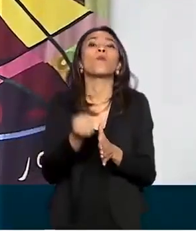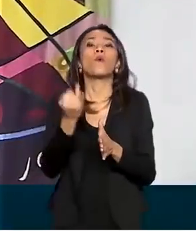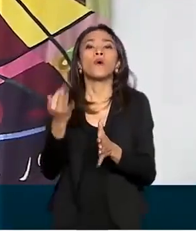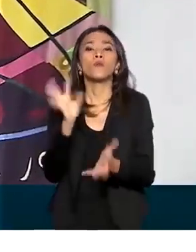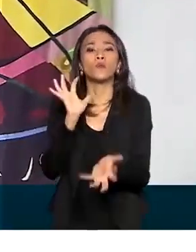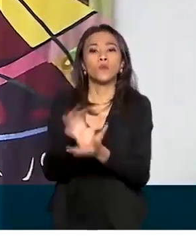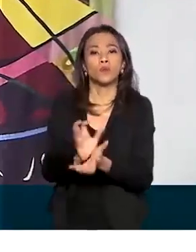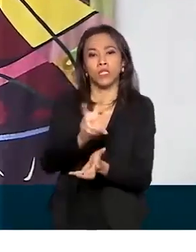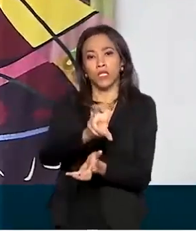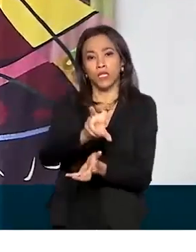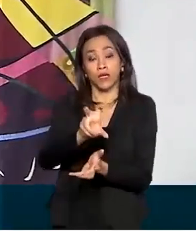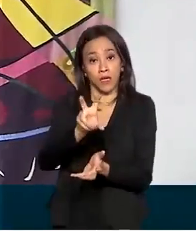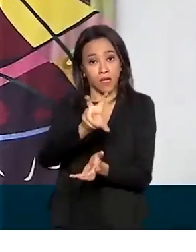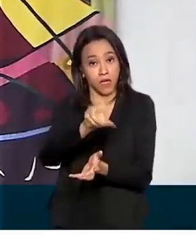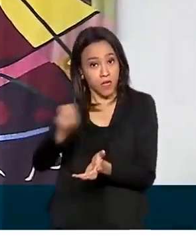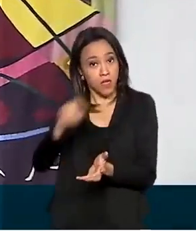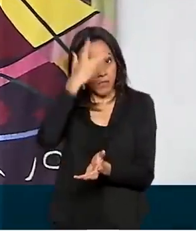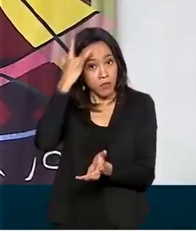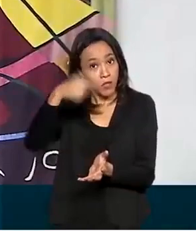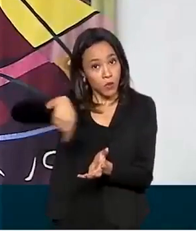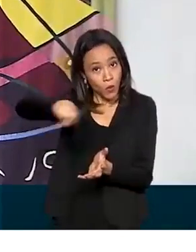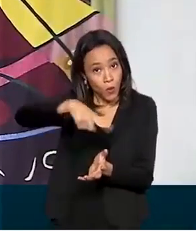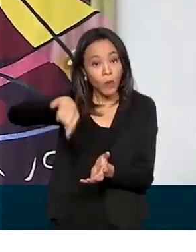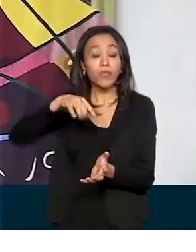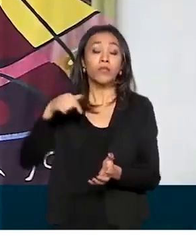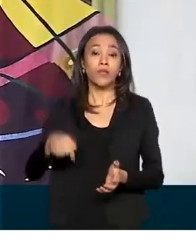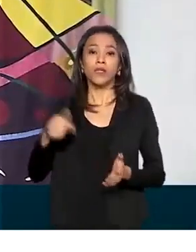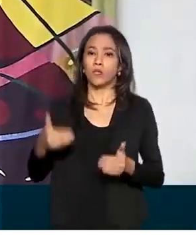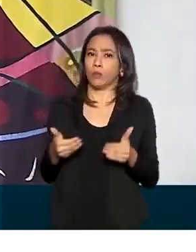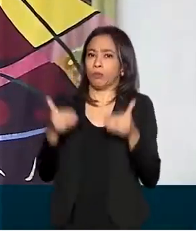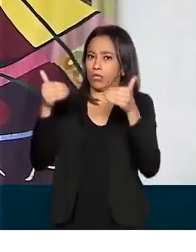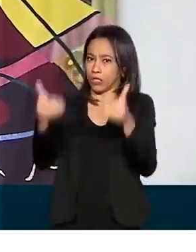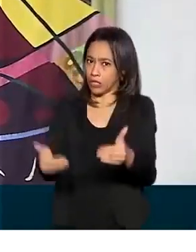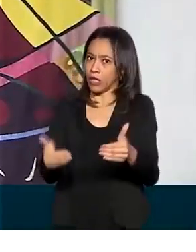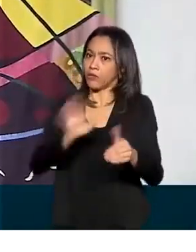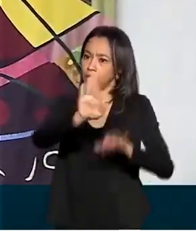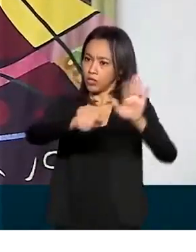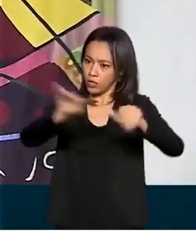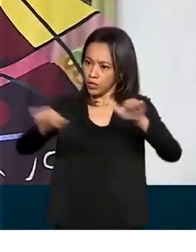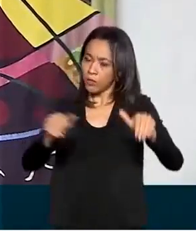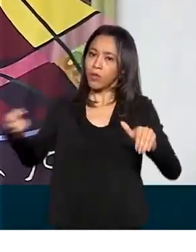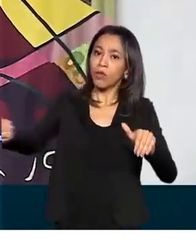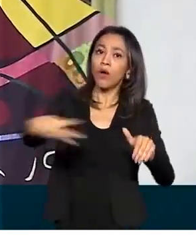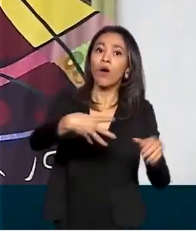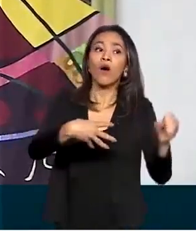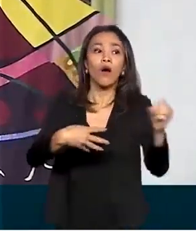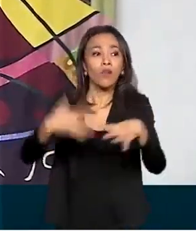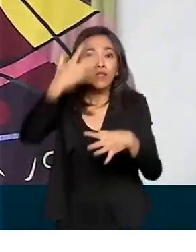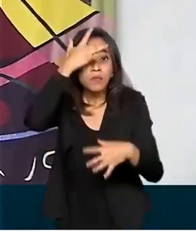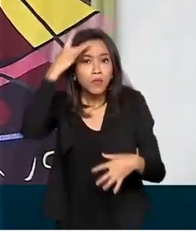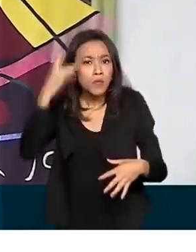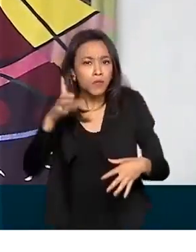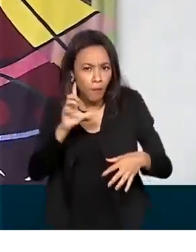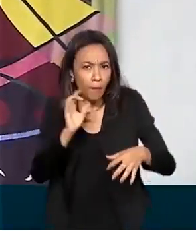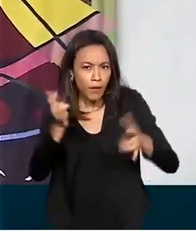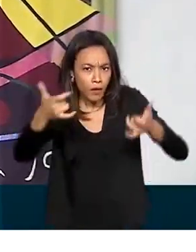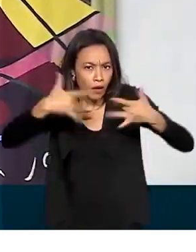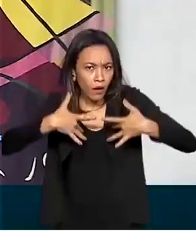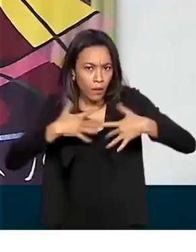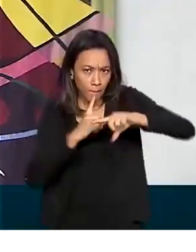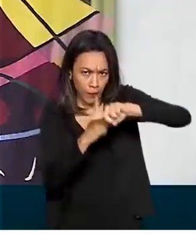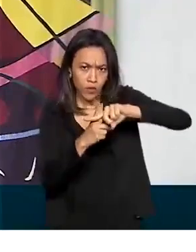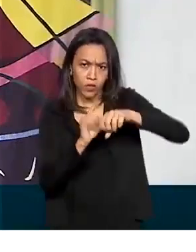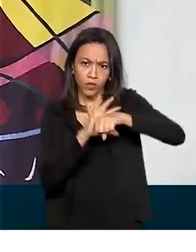pacientes. E o Ministério da Ciência e Tecnologia convoca novos pacientes que testaram positivo para a Covid